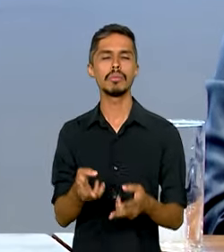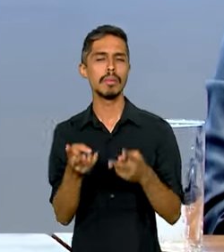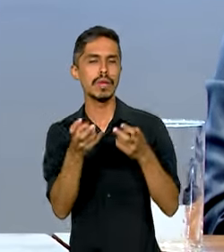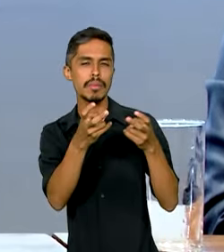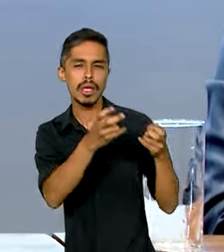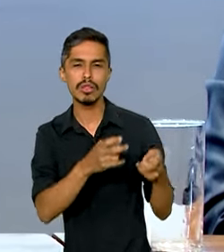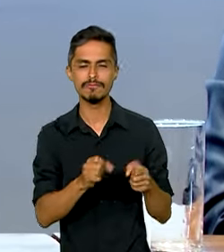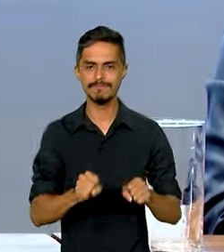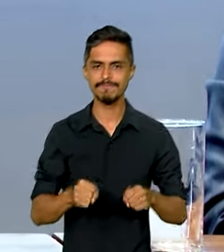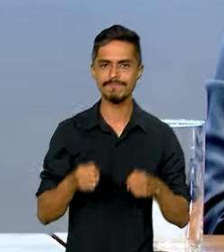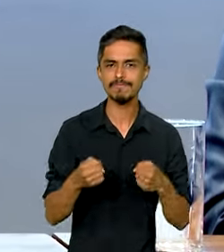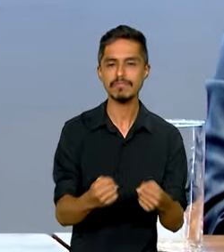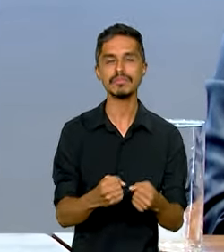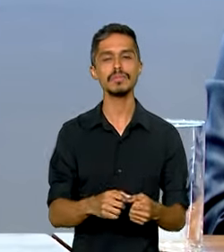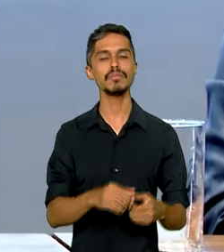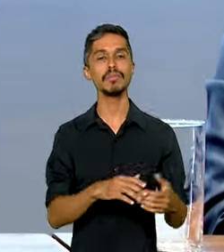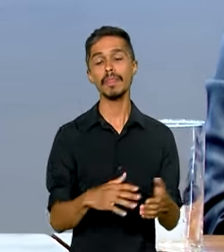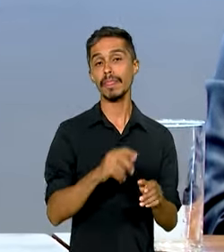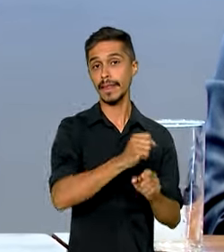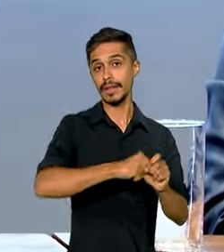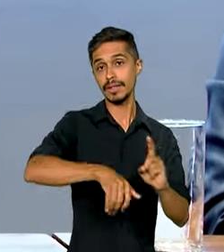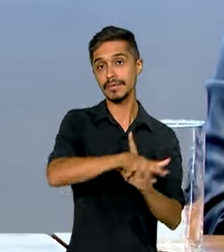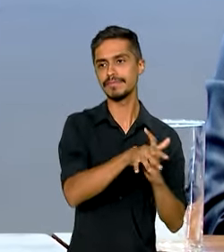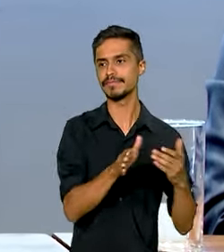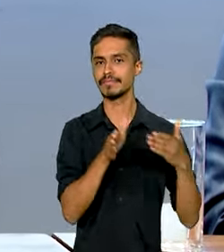ativa, com participação social e representatividade. Legenda Adriana